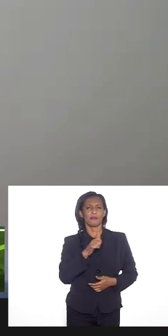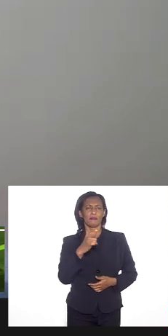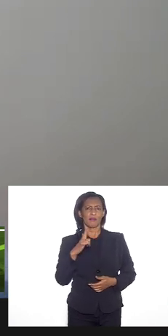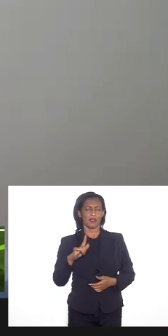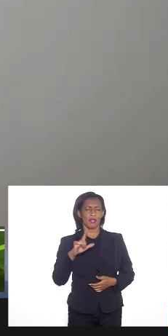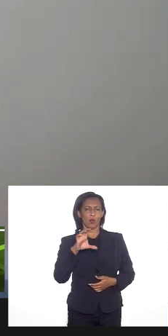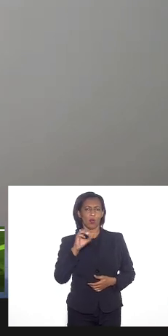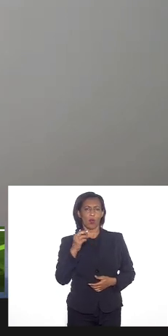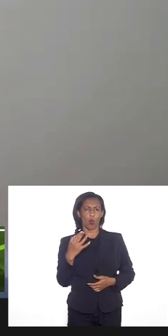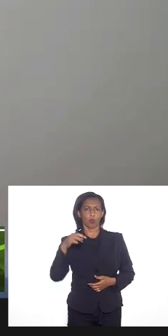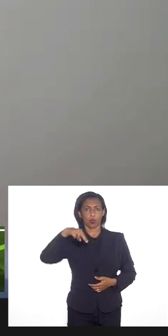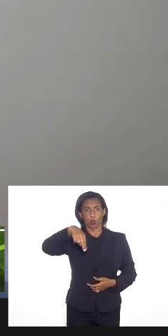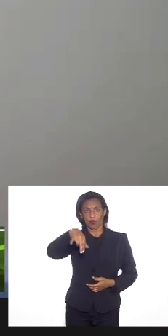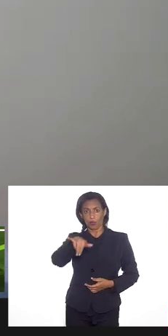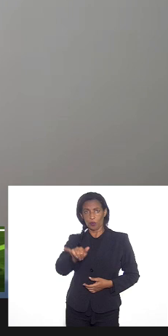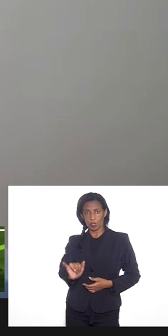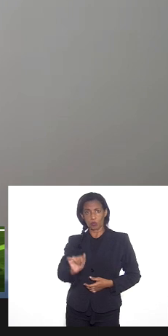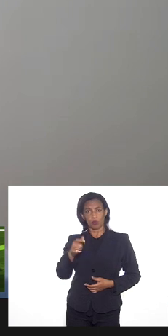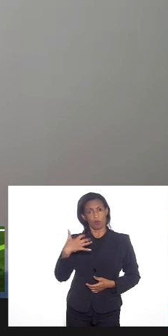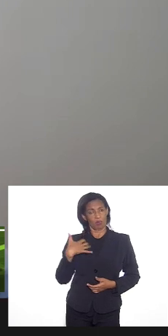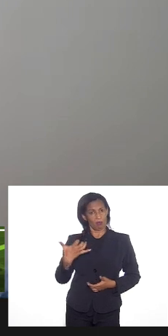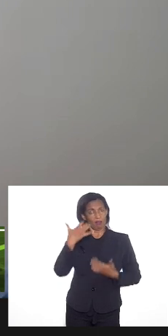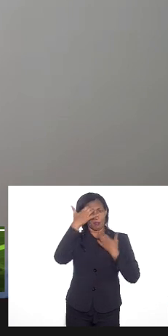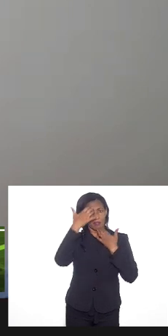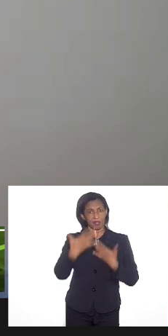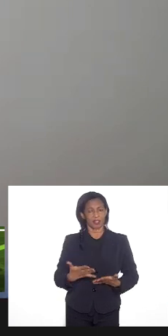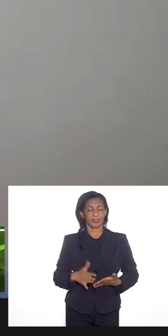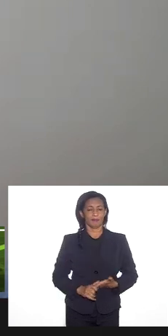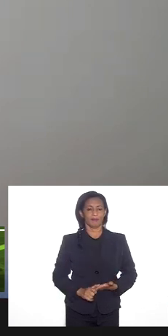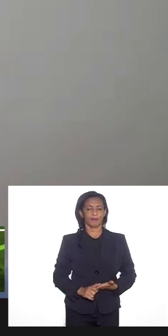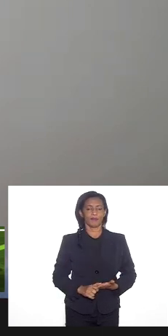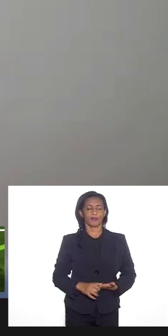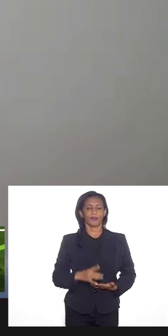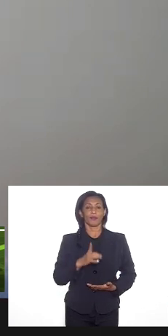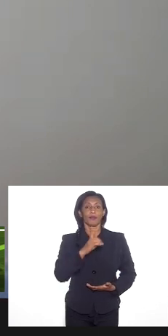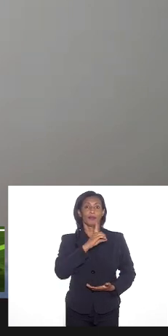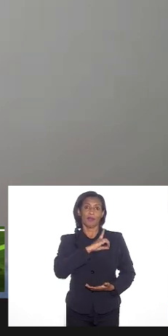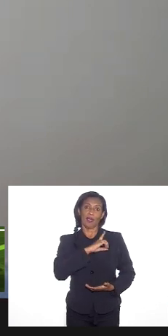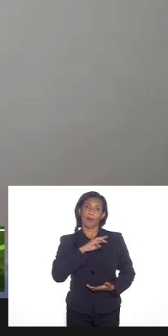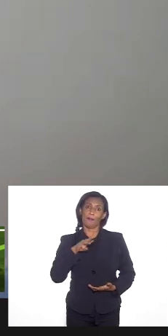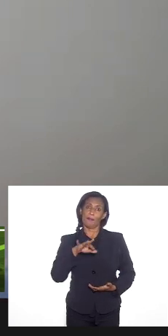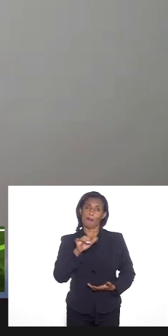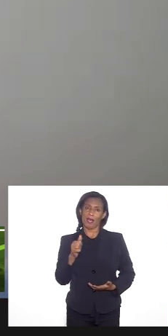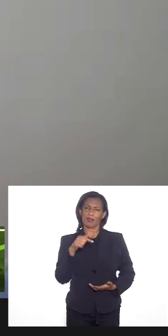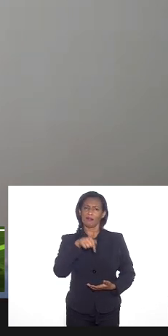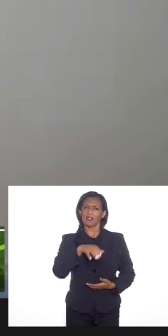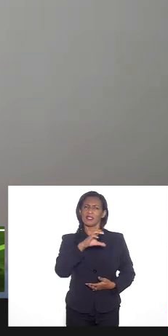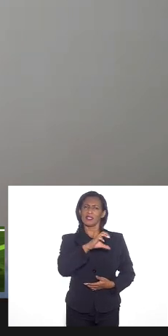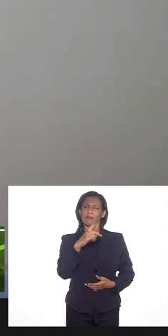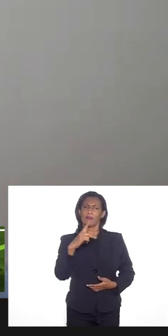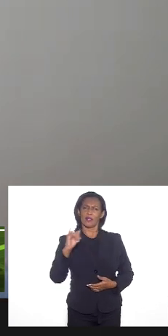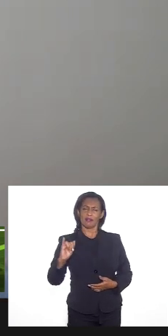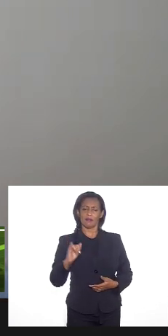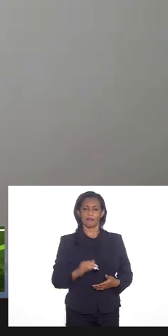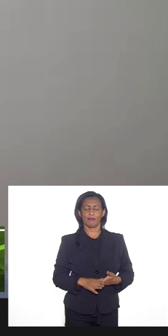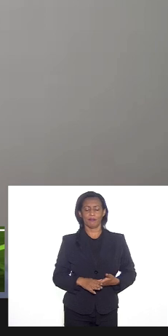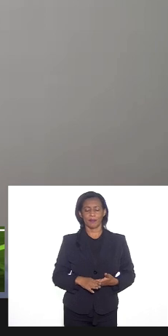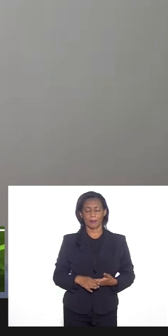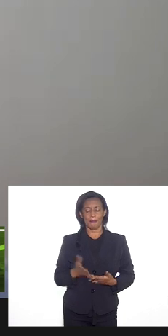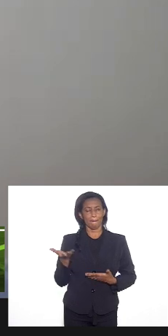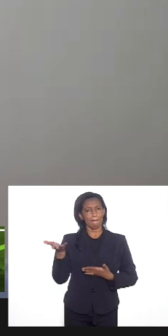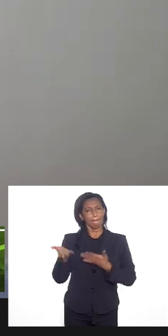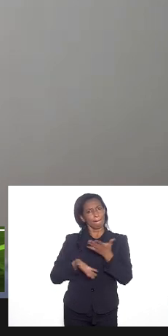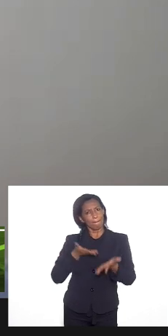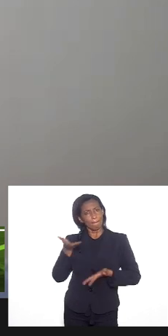então quero fazer esse registro de agradecimento deputada Marta Rocha nós estamos nesta CPI tratando